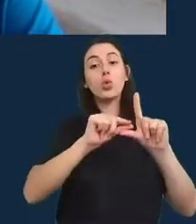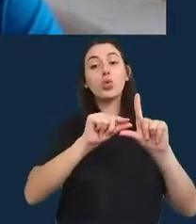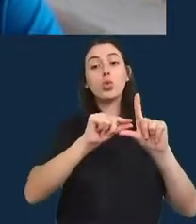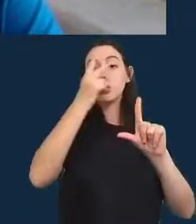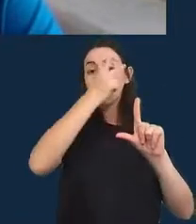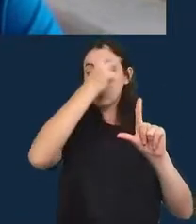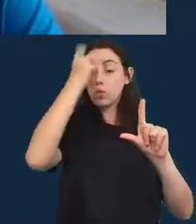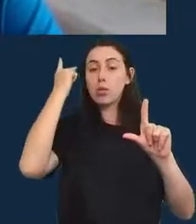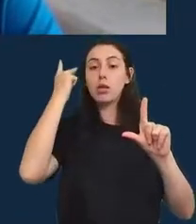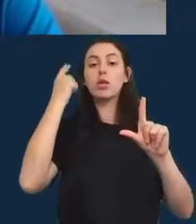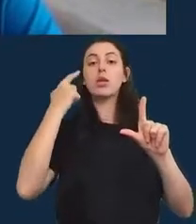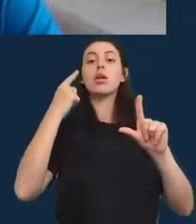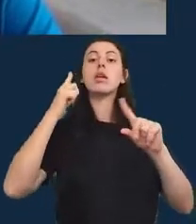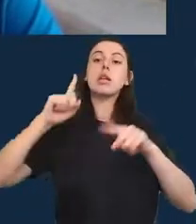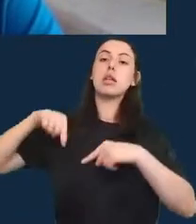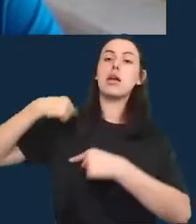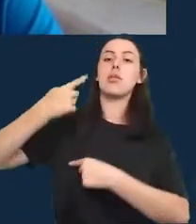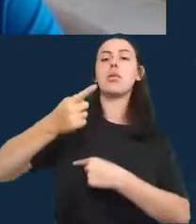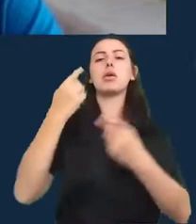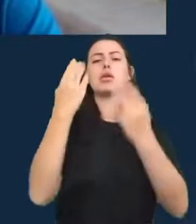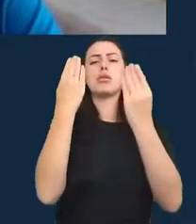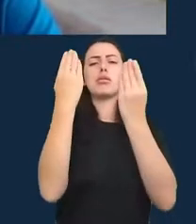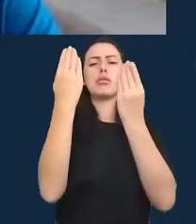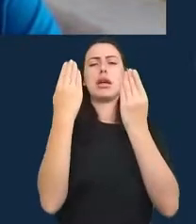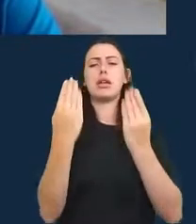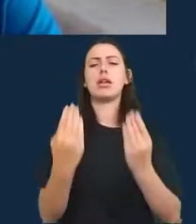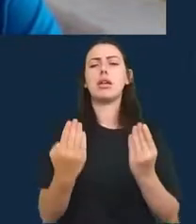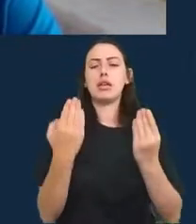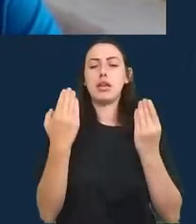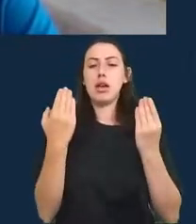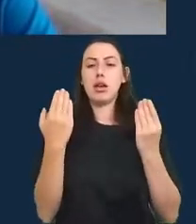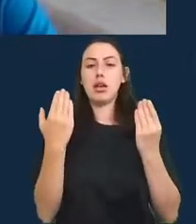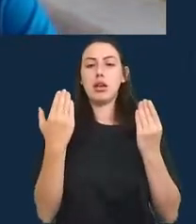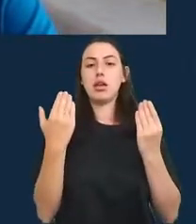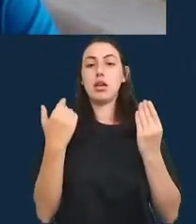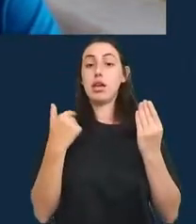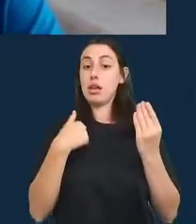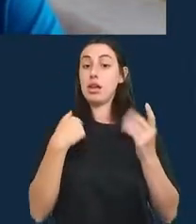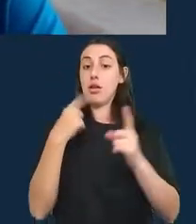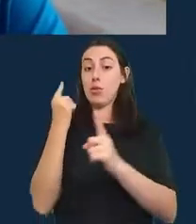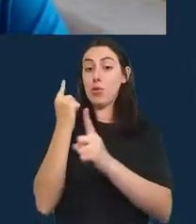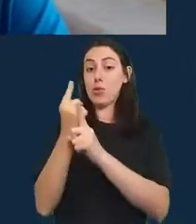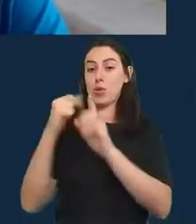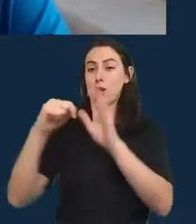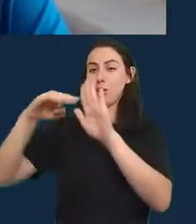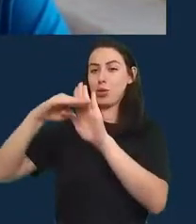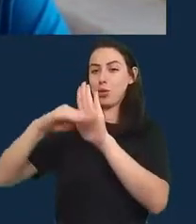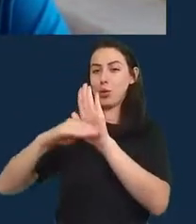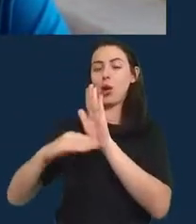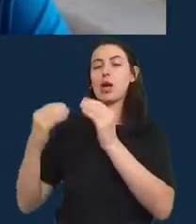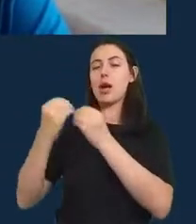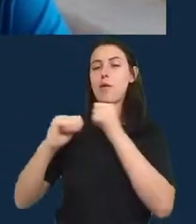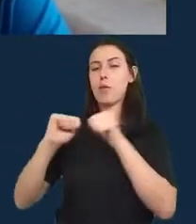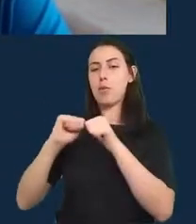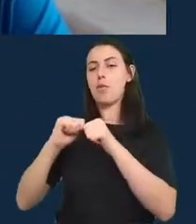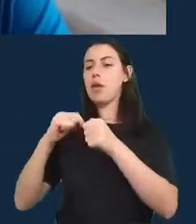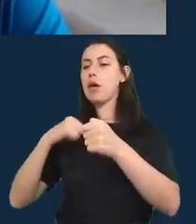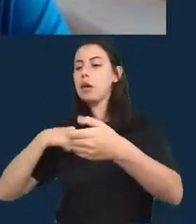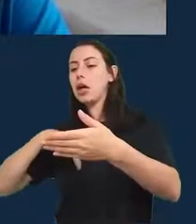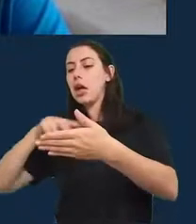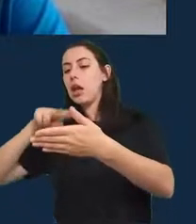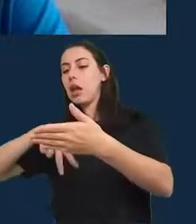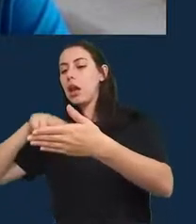depois e isso não levou muito eu encontrei o tutorial eu olhei a documentação e eu descobri eu